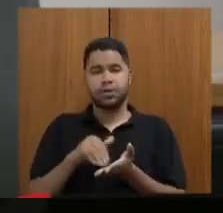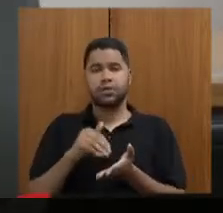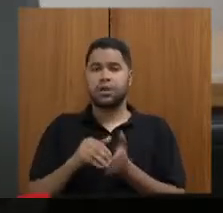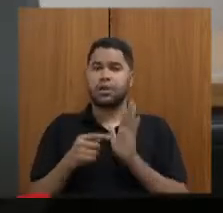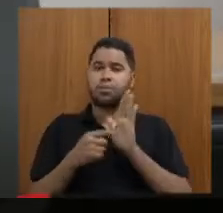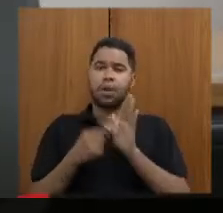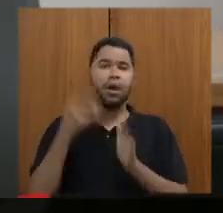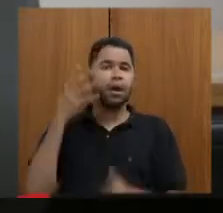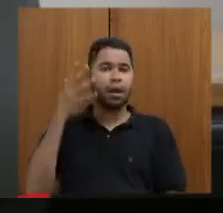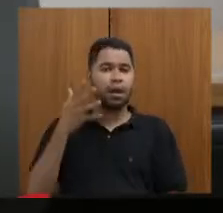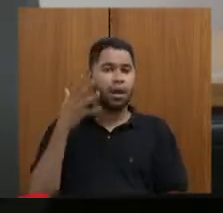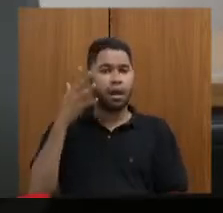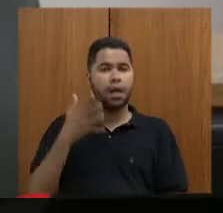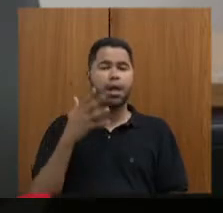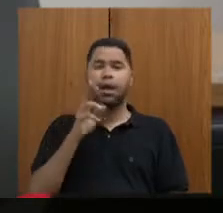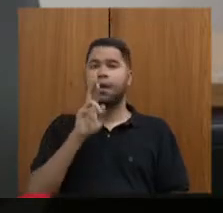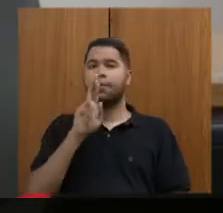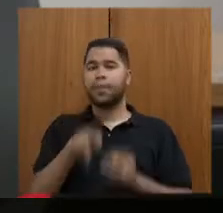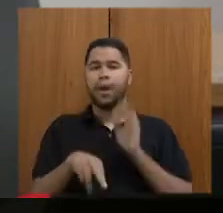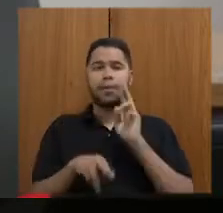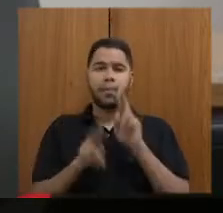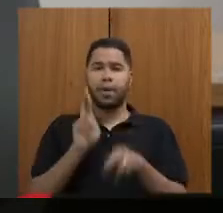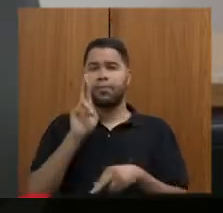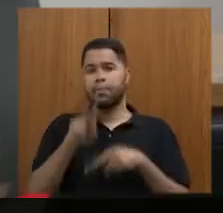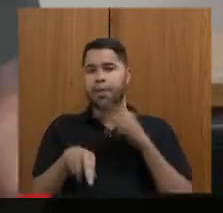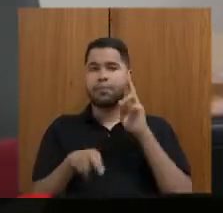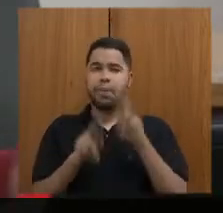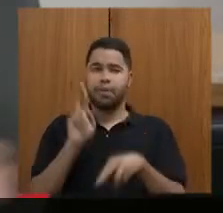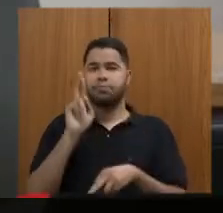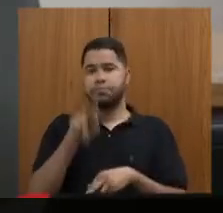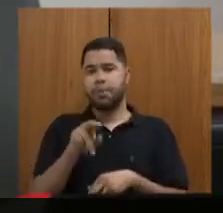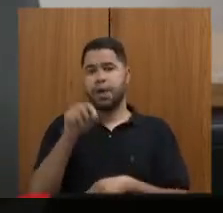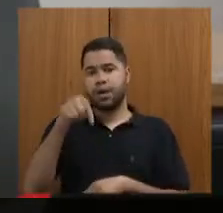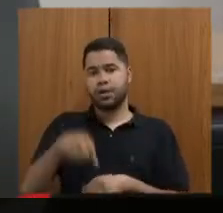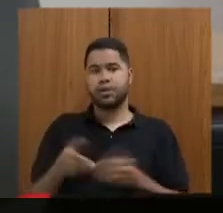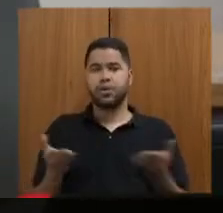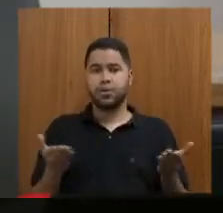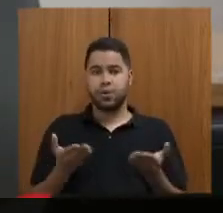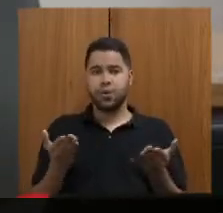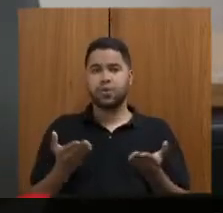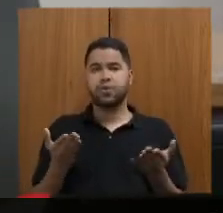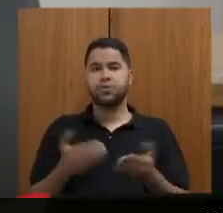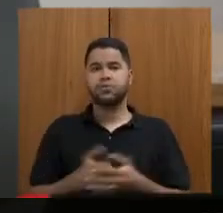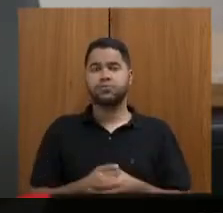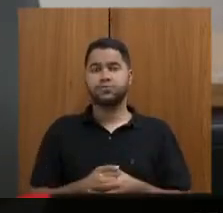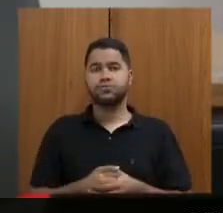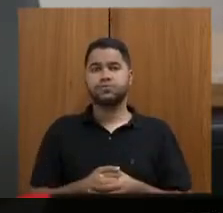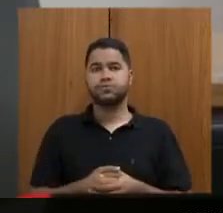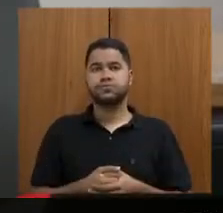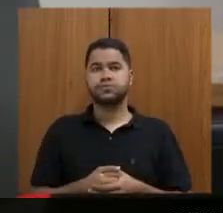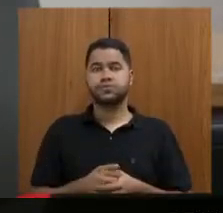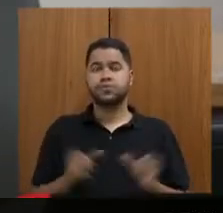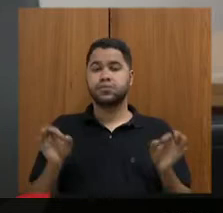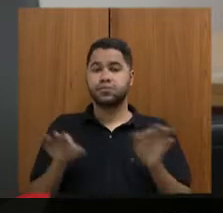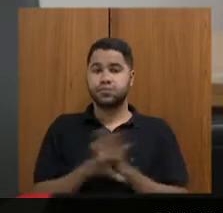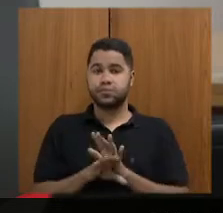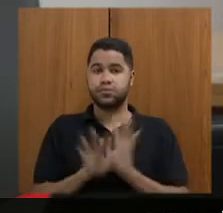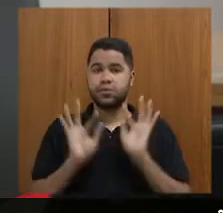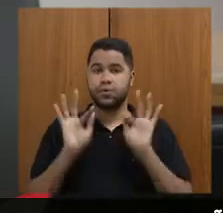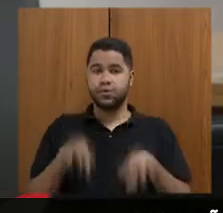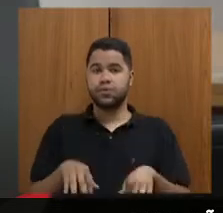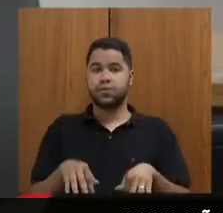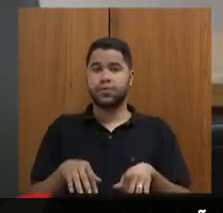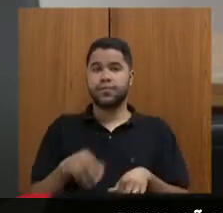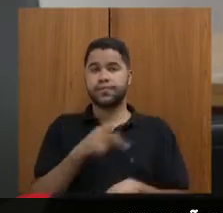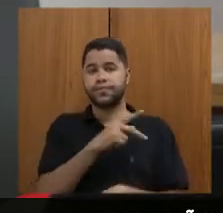apresentação e também respondeu todos os questionamentos aqui dos colegas parlamentares. Cumprida a finalidade da reunião,